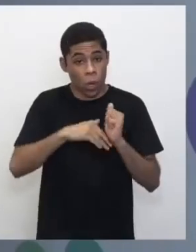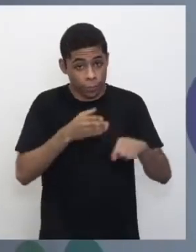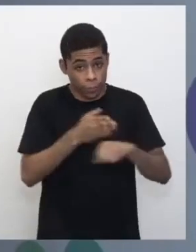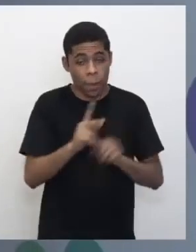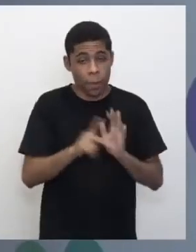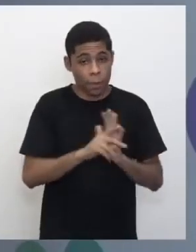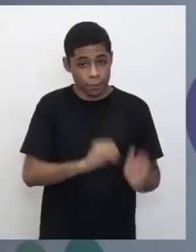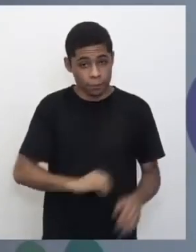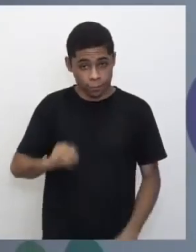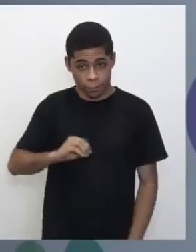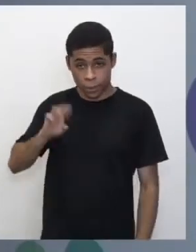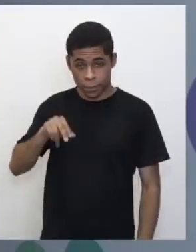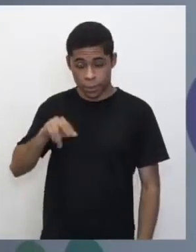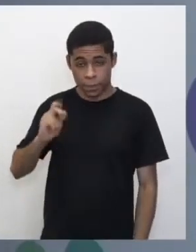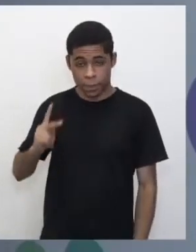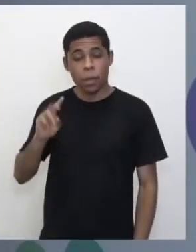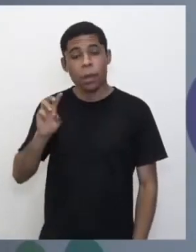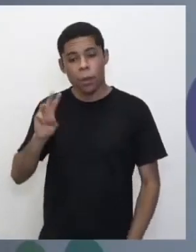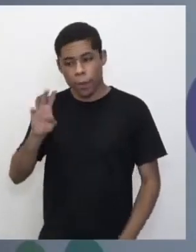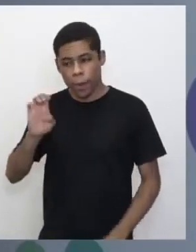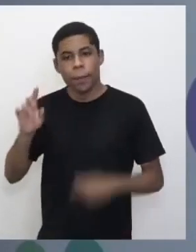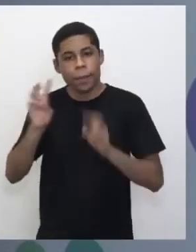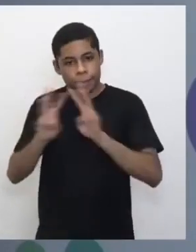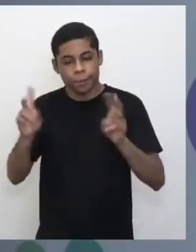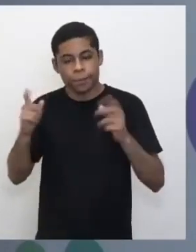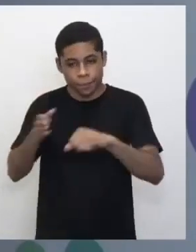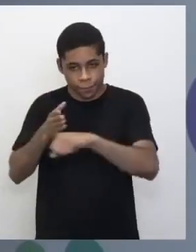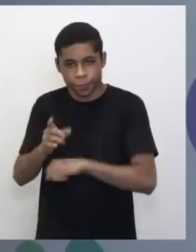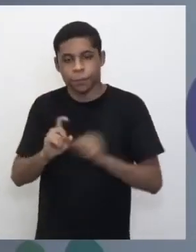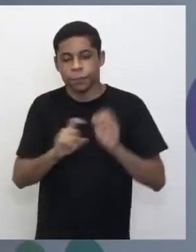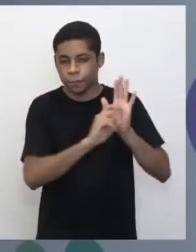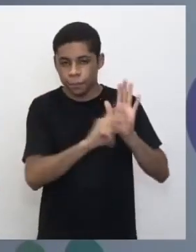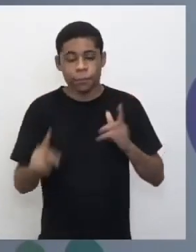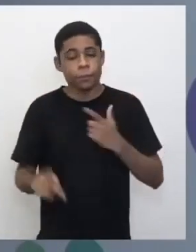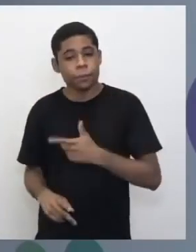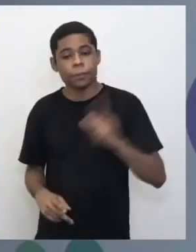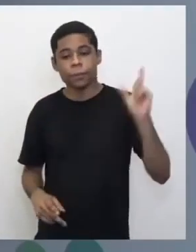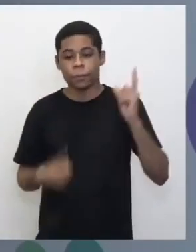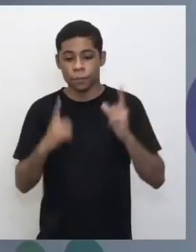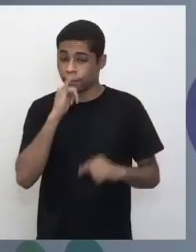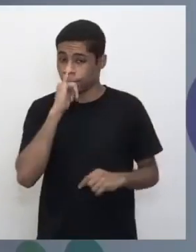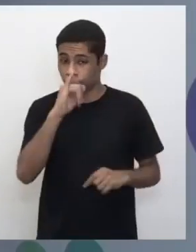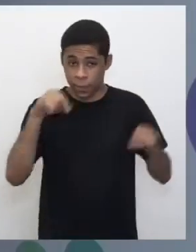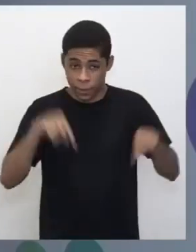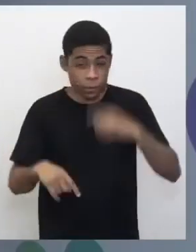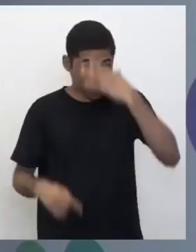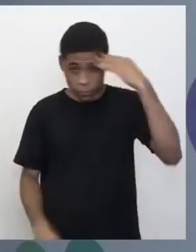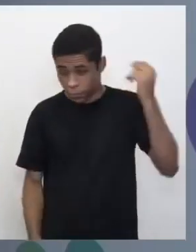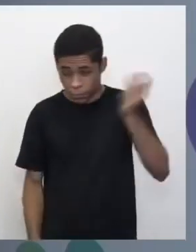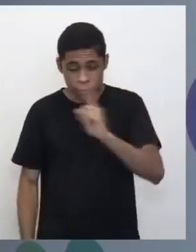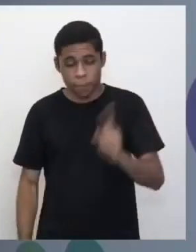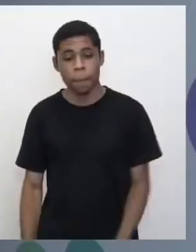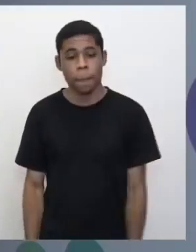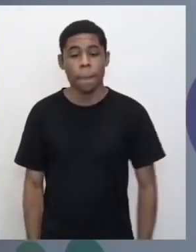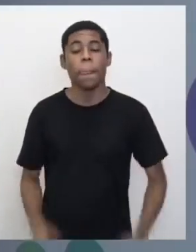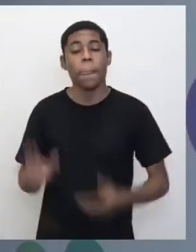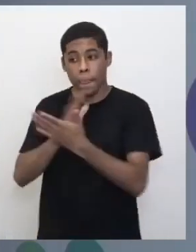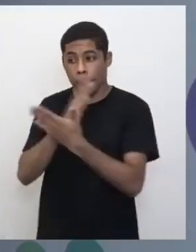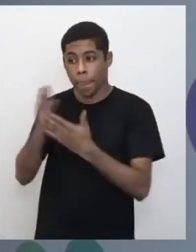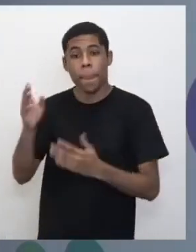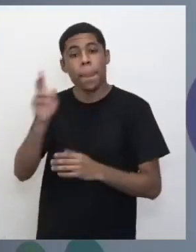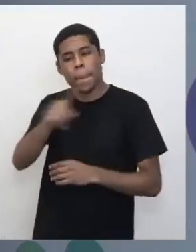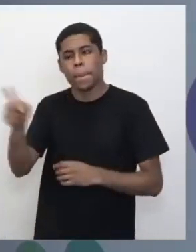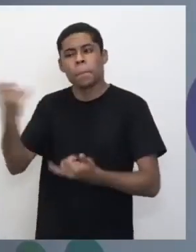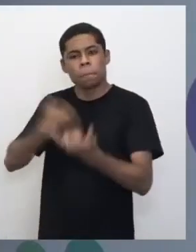CMSP Web que a gente precisa pegar lá no aplicativo. E uma coisa que eu já vou falar agora para não esquecer. Alguns professores às vezes